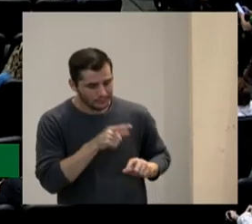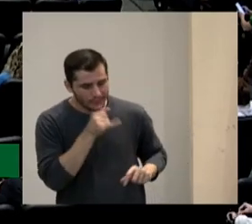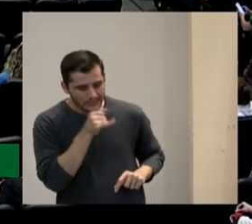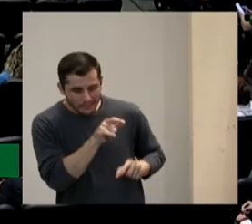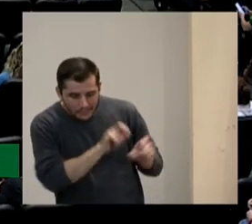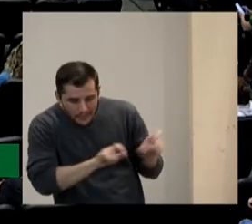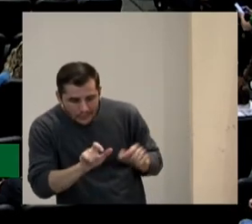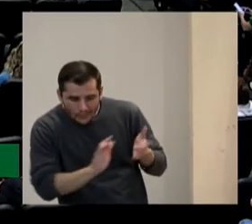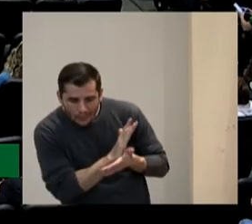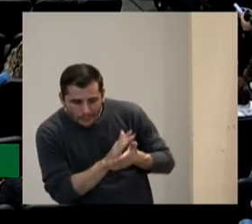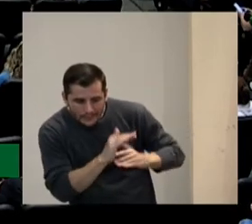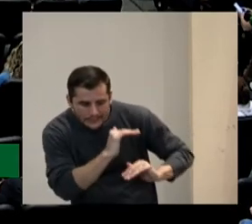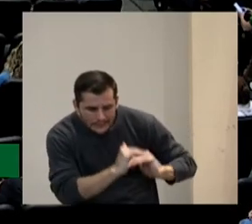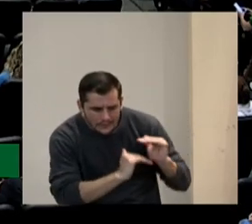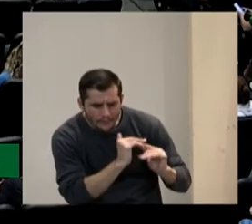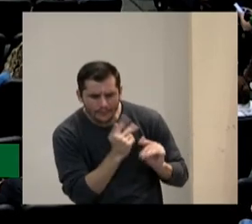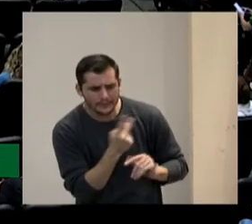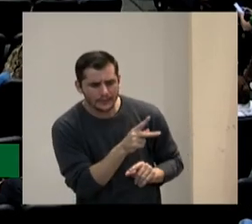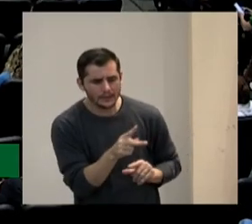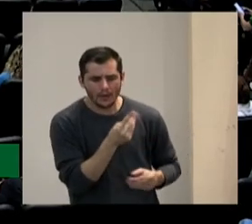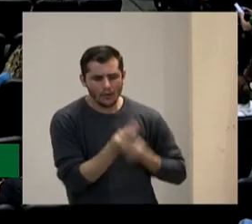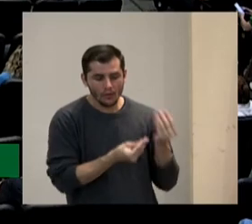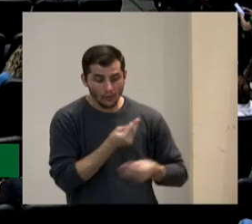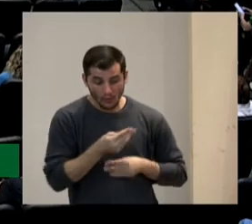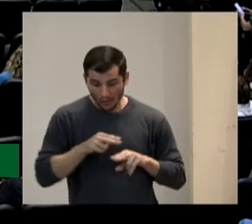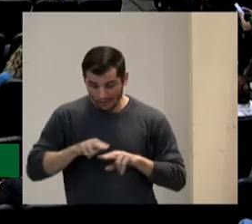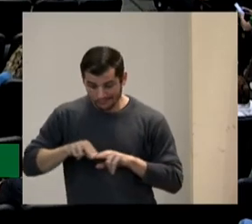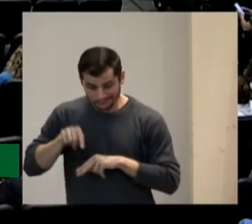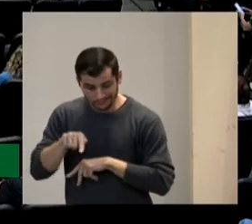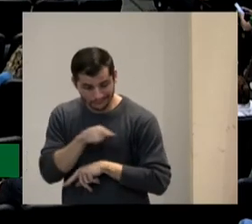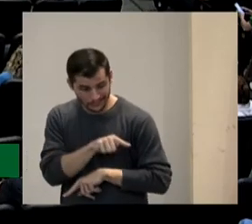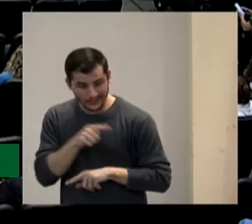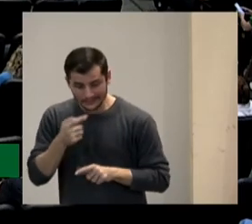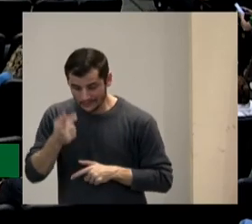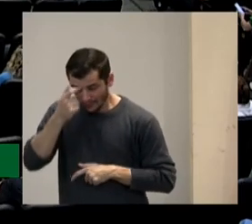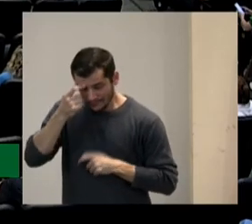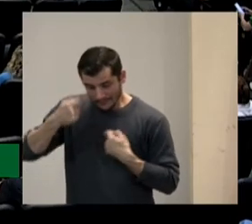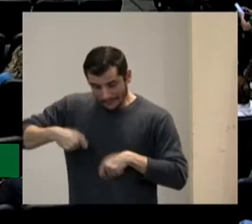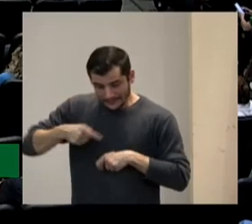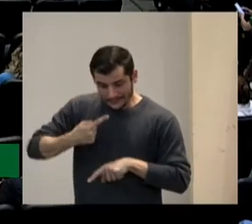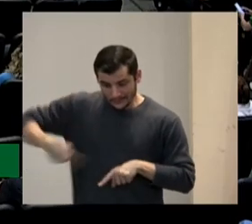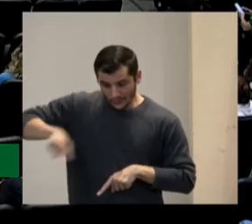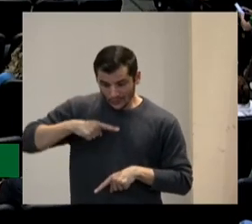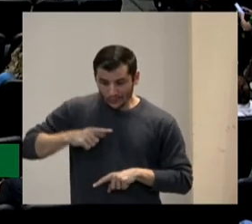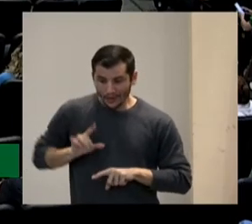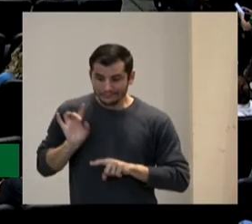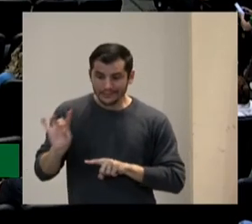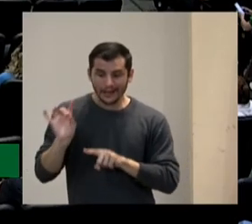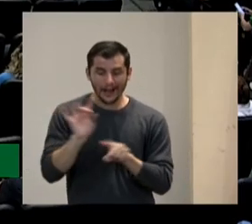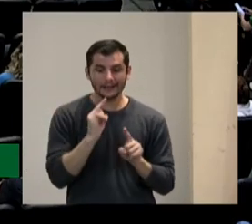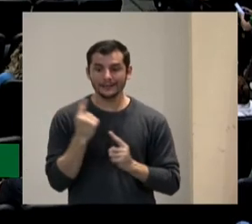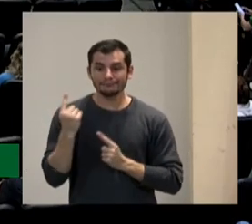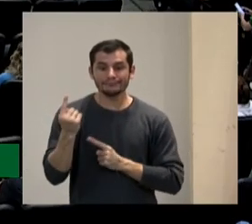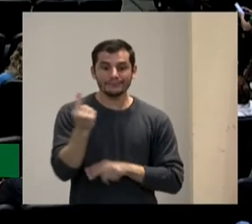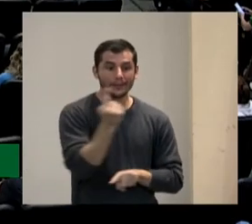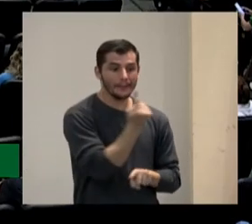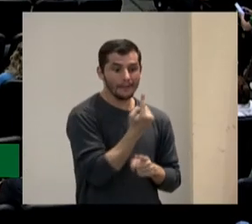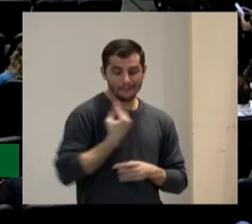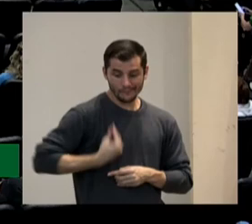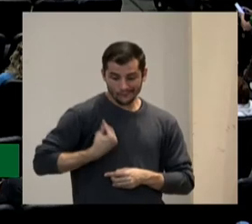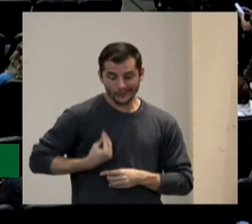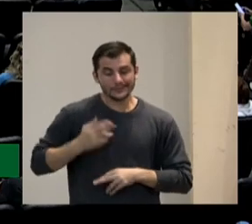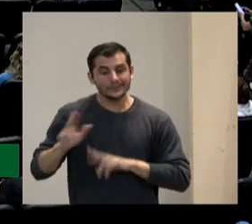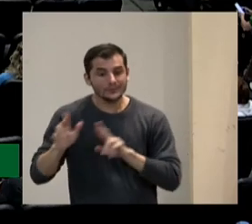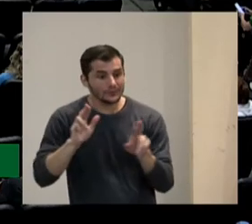pessoas portanto a gente tem que ser muito consciente de que cada um de nós temos por conta repito